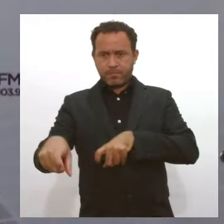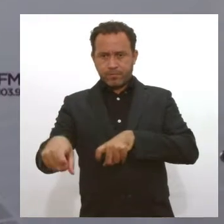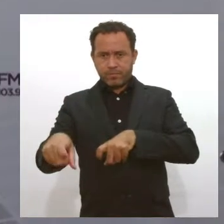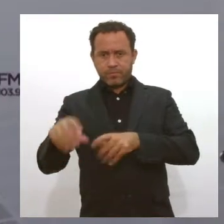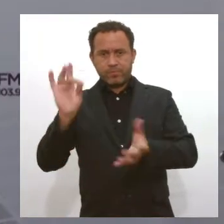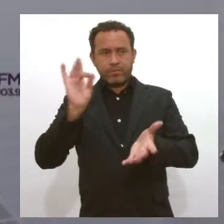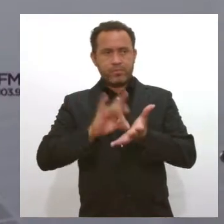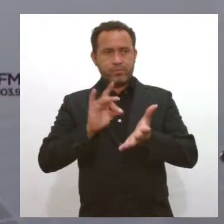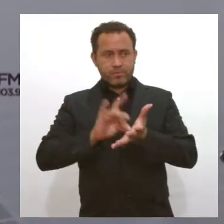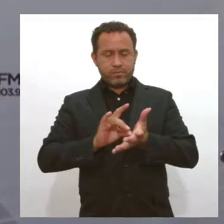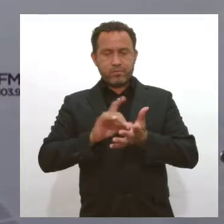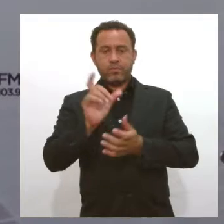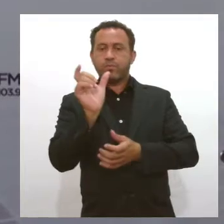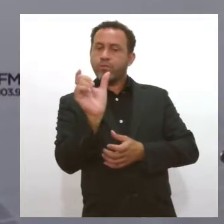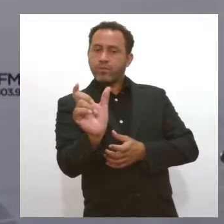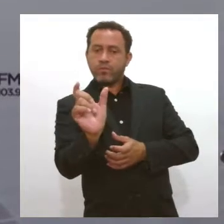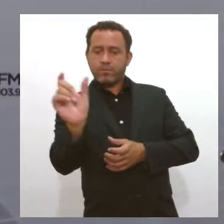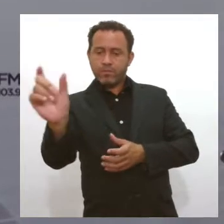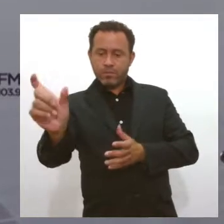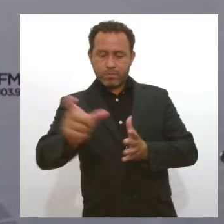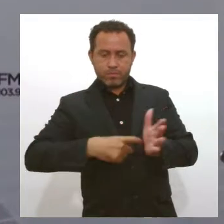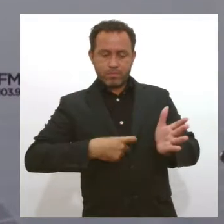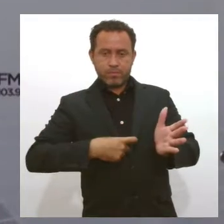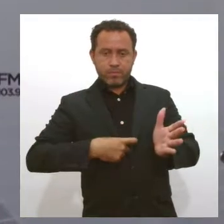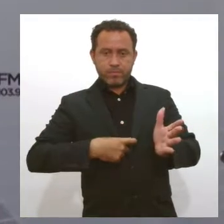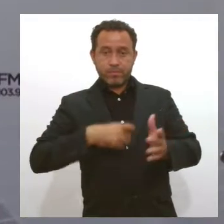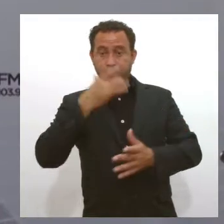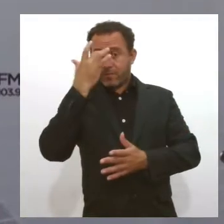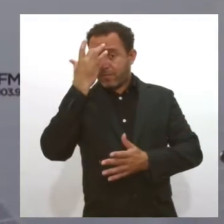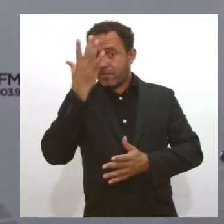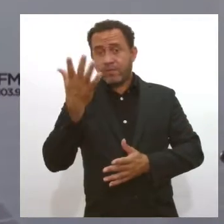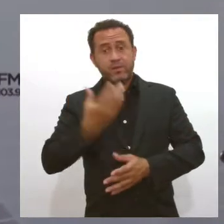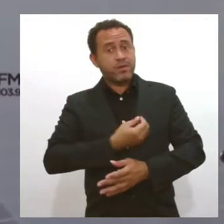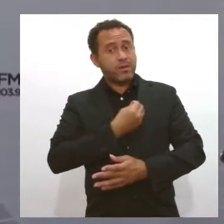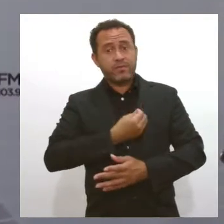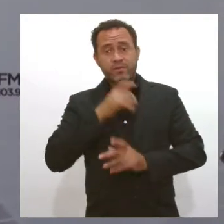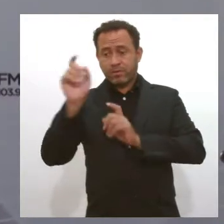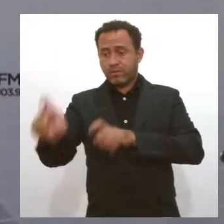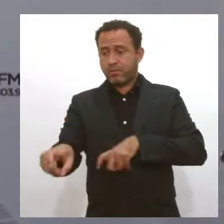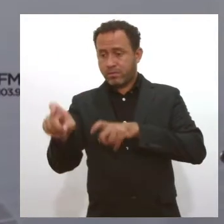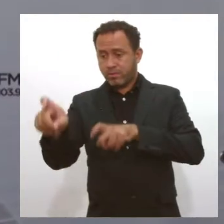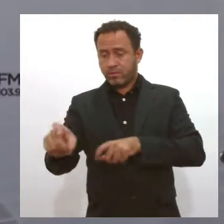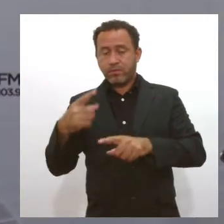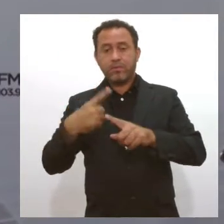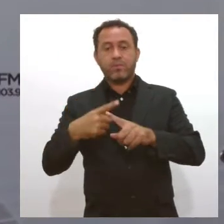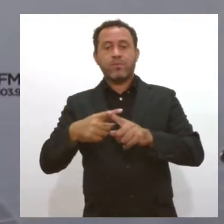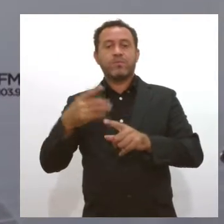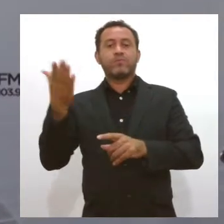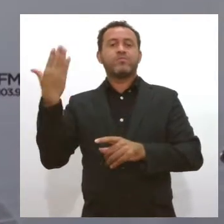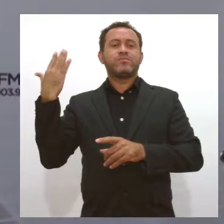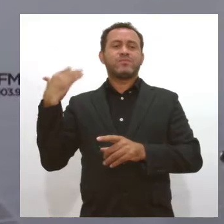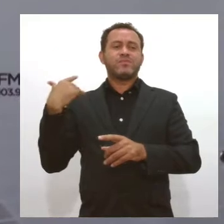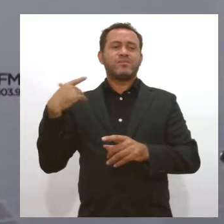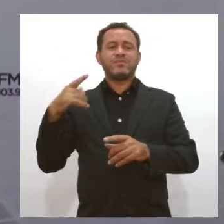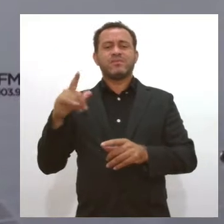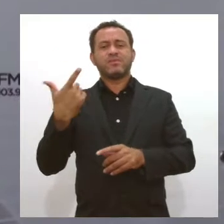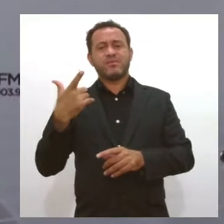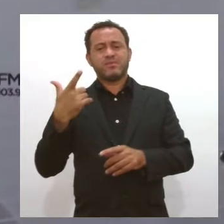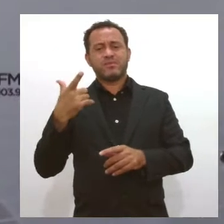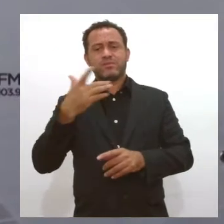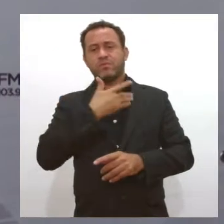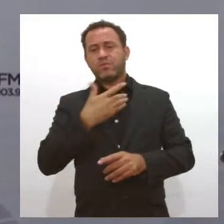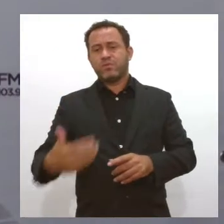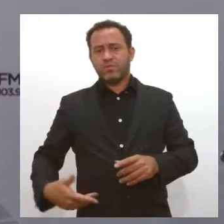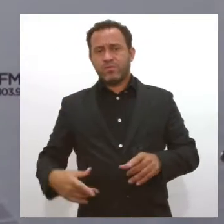cartão do produtor rural, ele vem para facilitar a vida do homem do campo. Porque no passado, em governos aí que já passaram, inclusive no governo